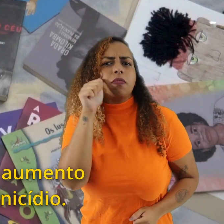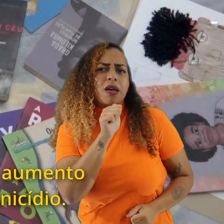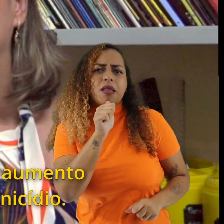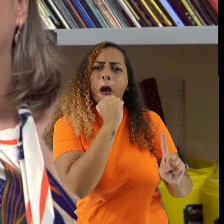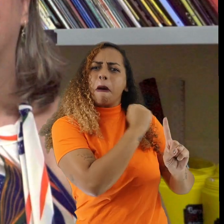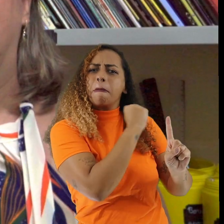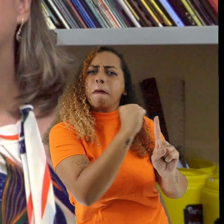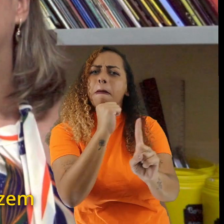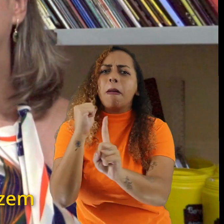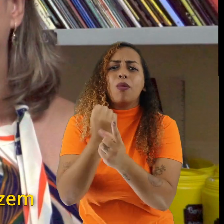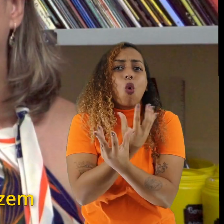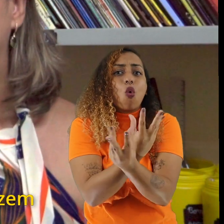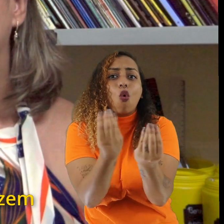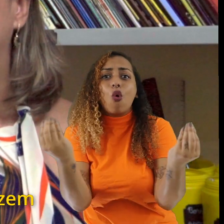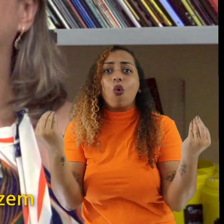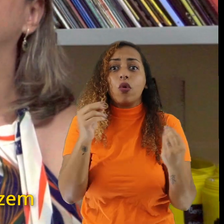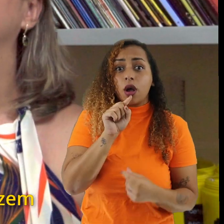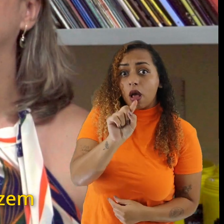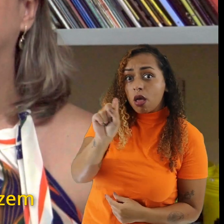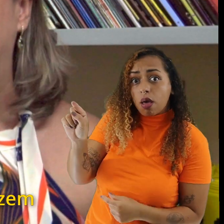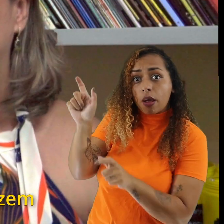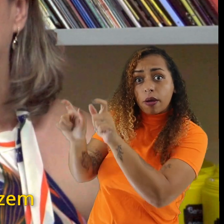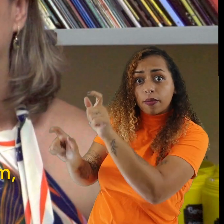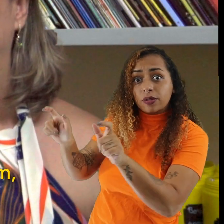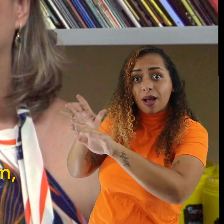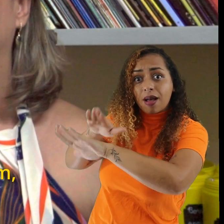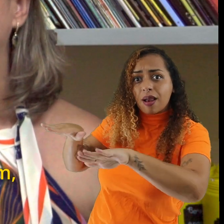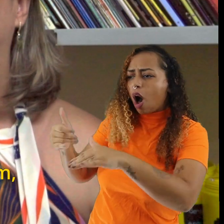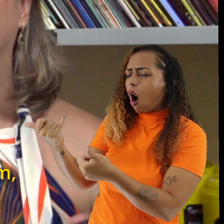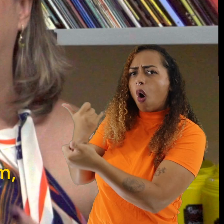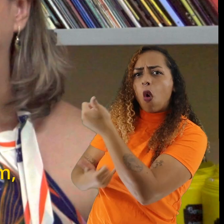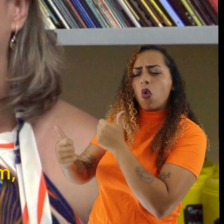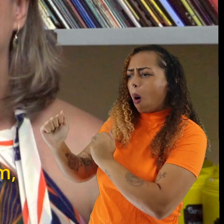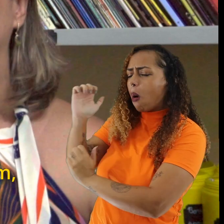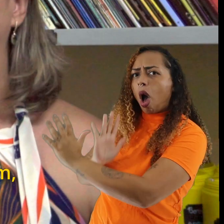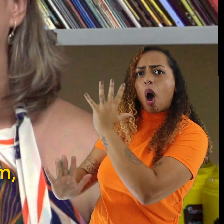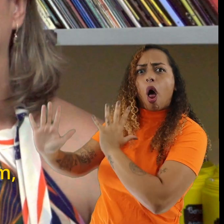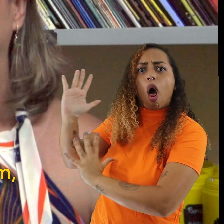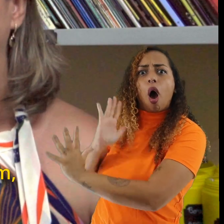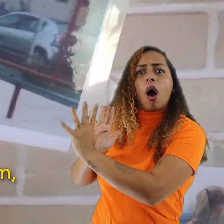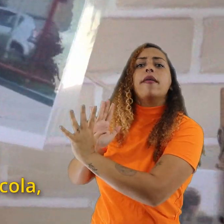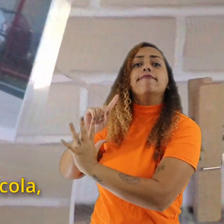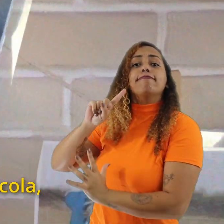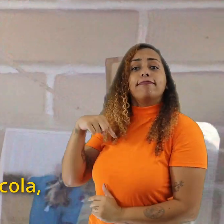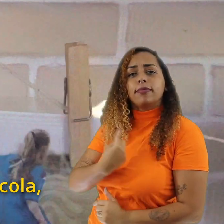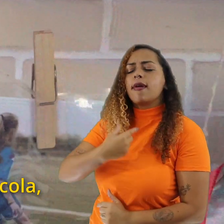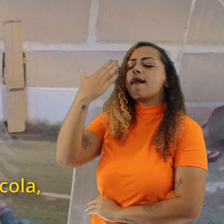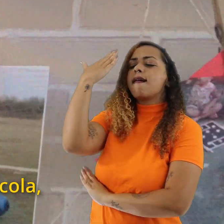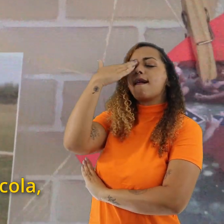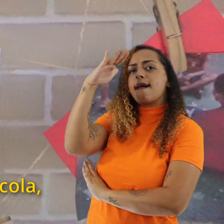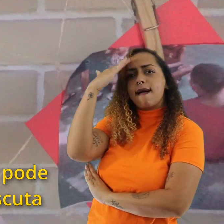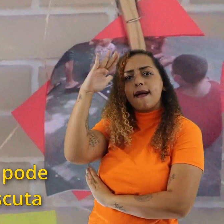de feminicídio. E são questões que as próprias crianças trazem para a gente. Elas relatam, elas contam coisas. E aí a gente,